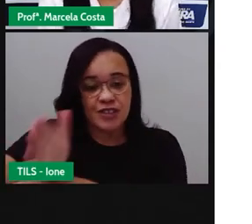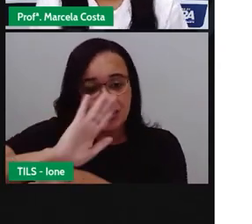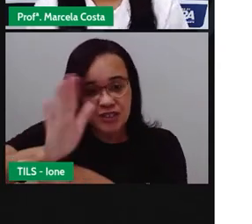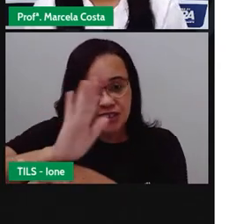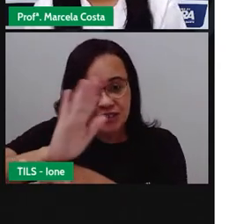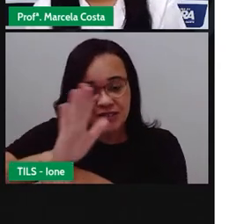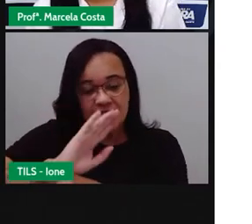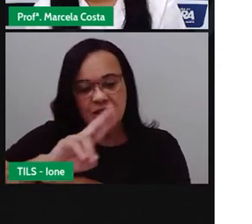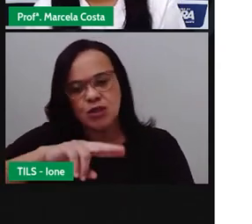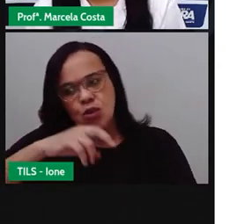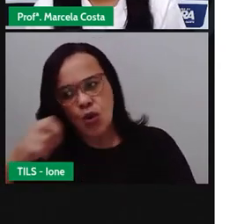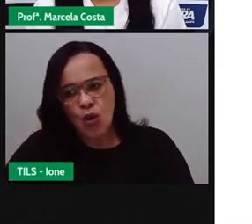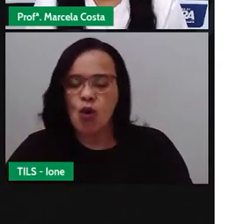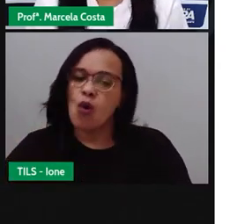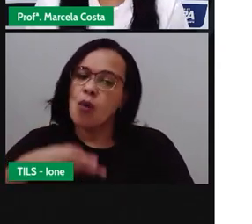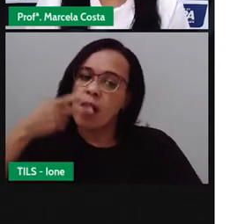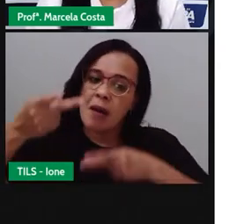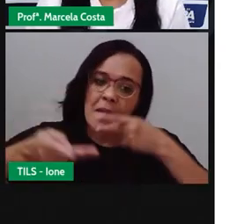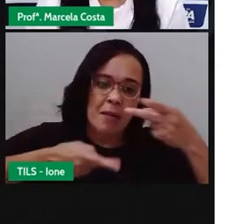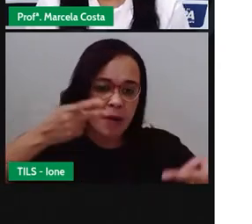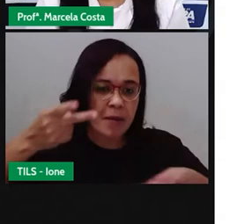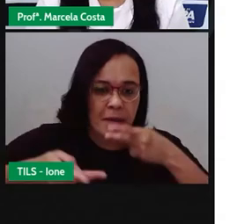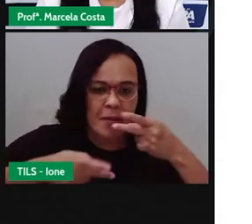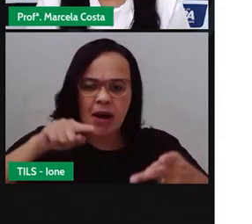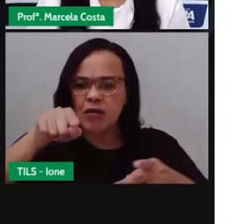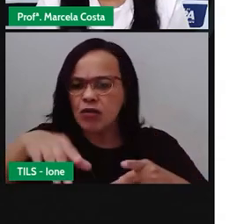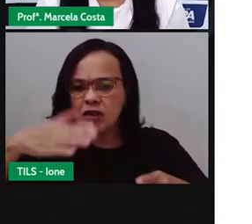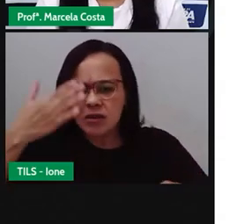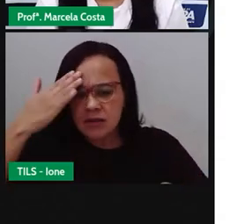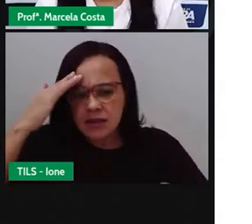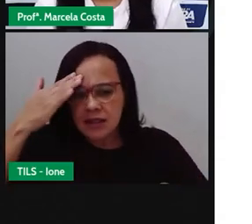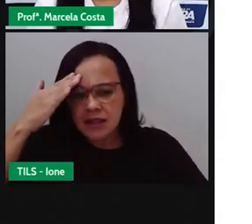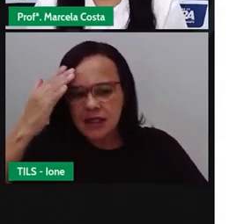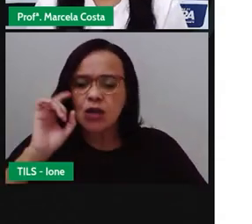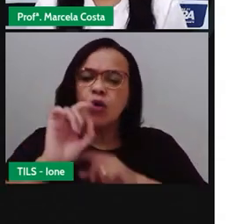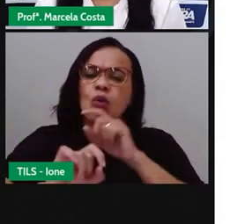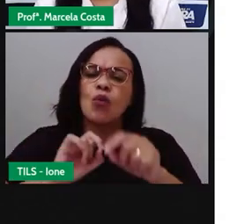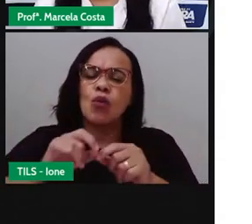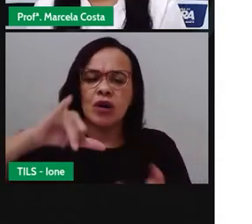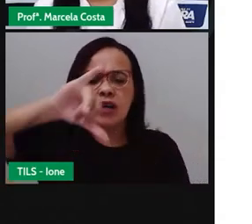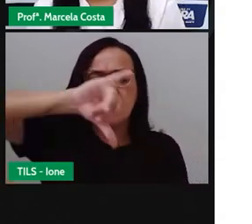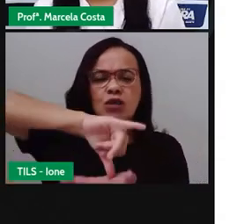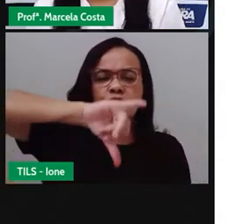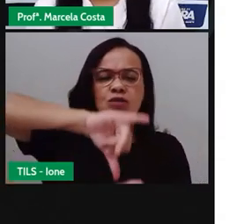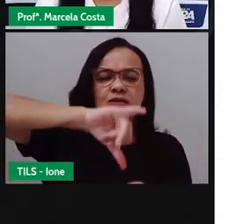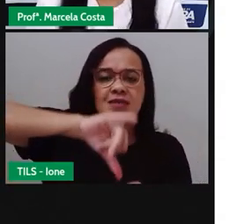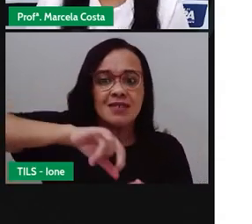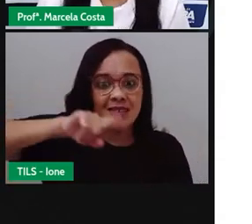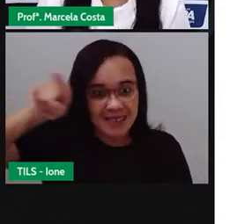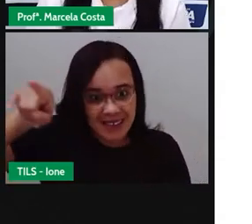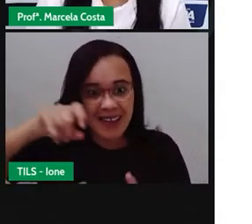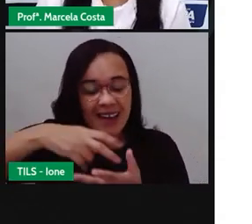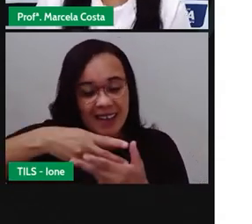explicando o que foi que você entendeu, quando é que foi criado o Centro de Abastecimento,